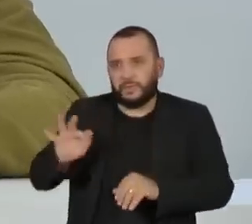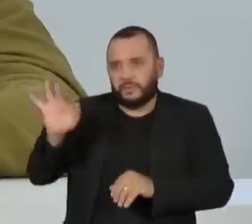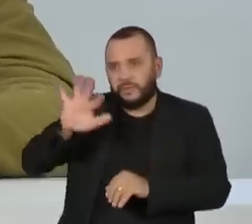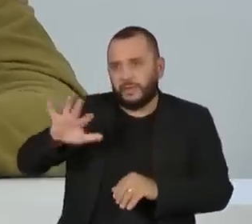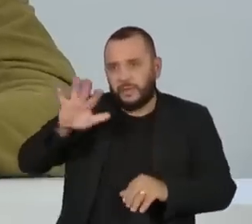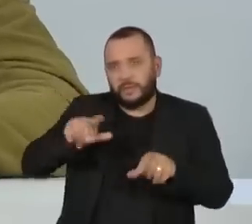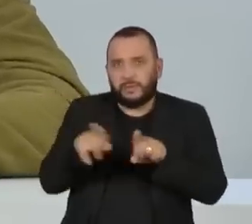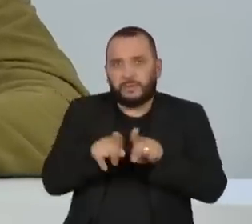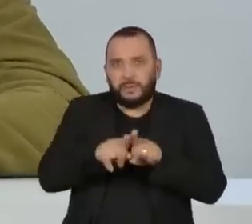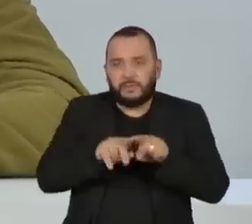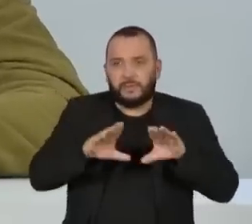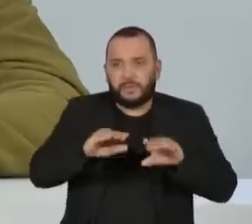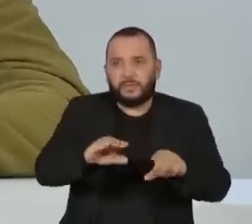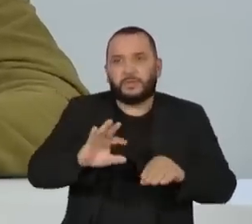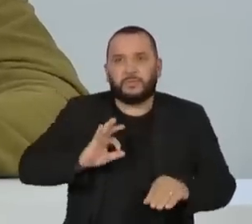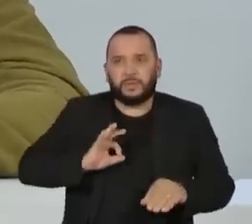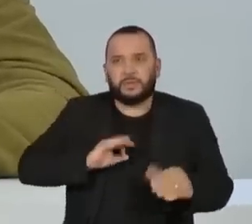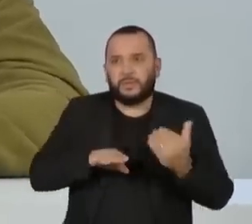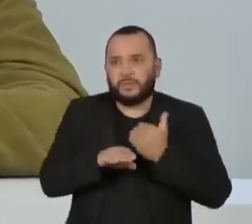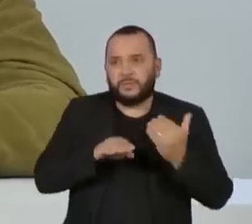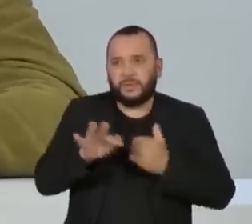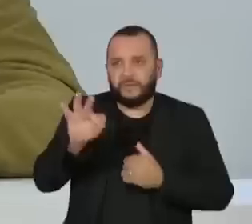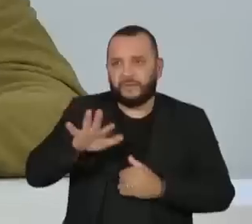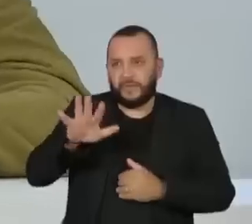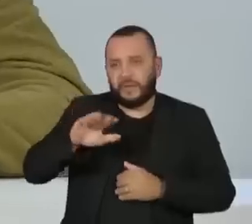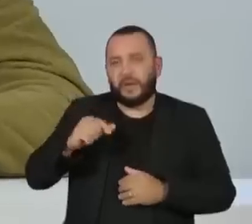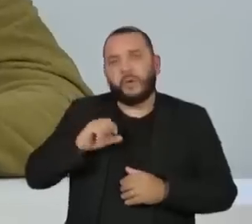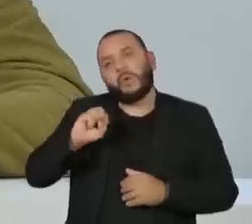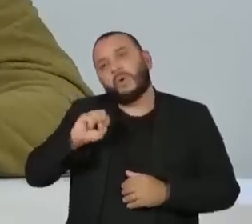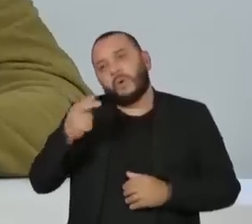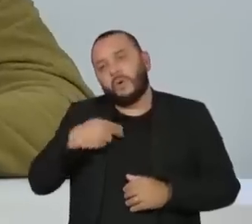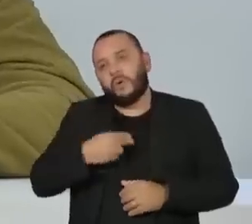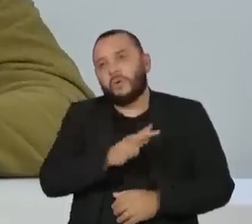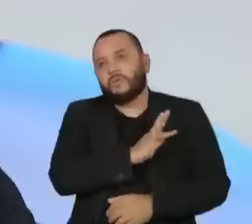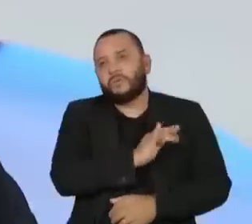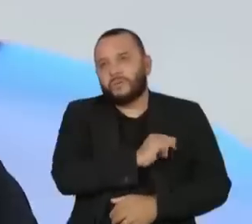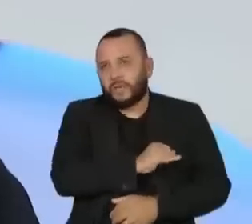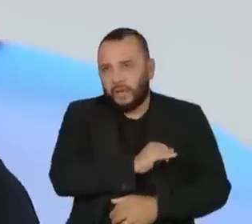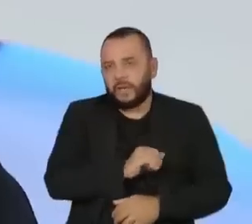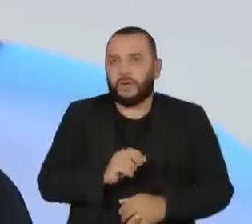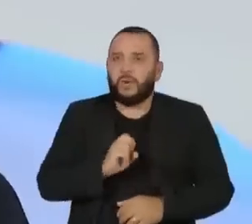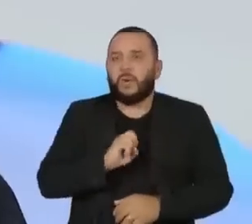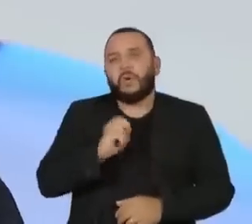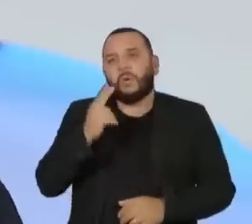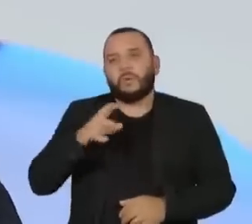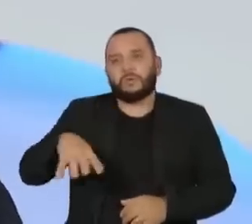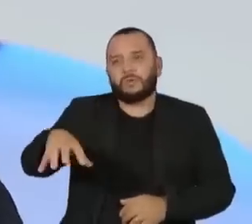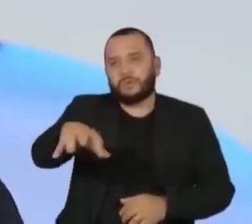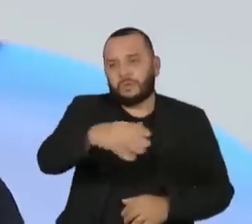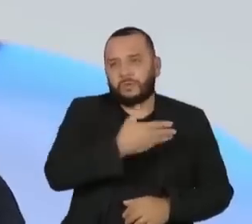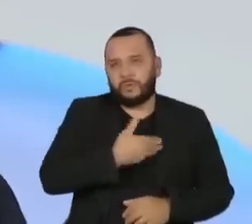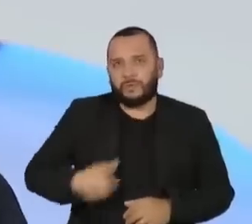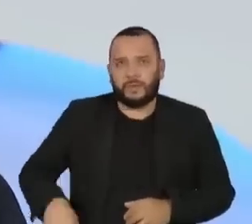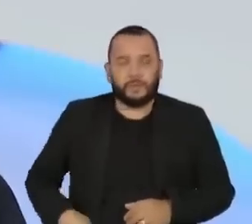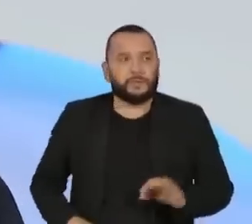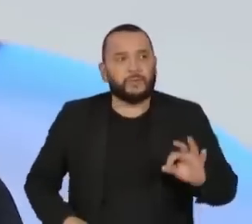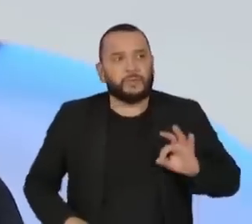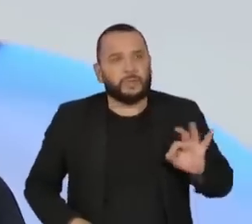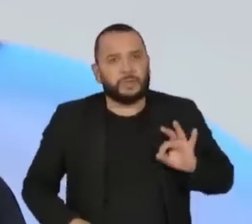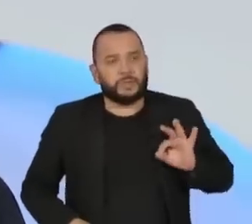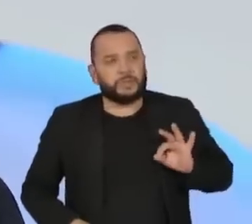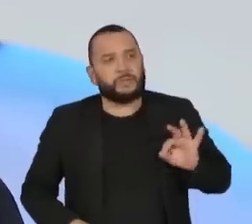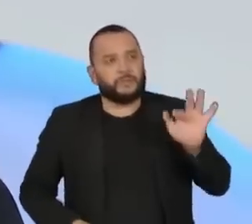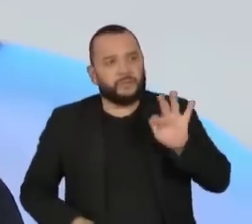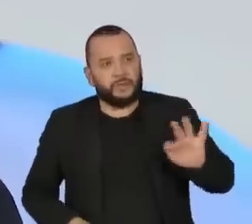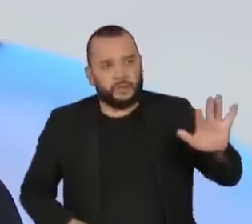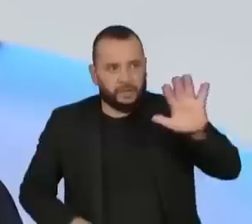Rodoviária Federal, ou na própria FUNAI, ou em outros órgãos do governo? No caso da Polícia Rodoviária Federal, nós temos